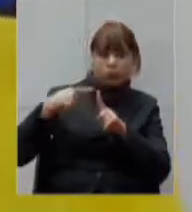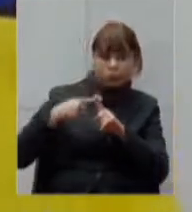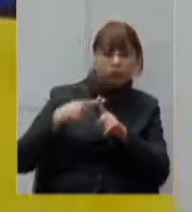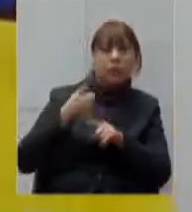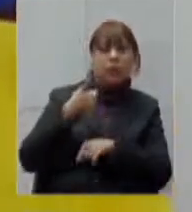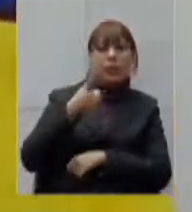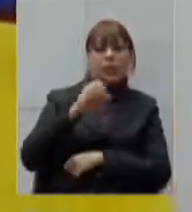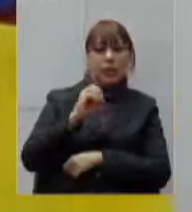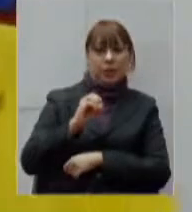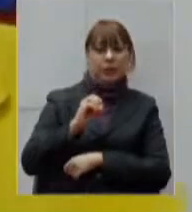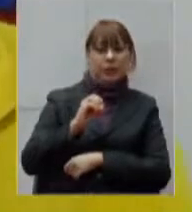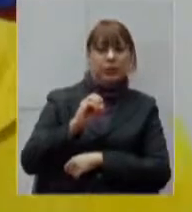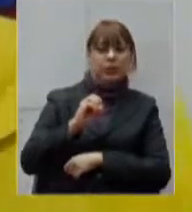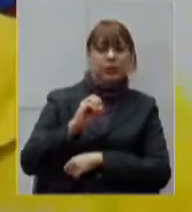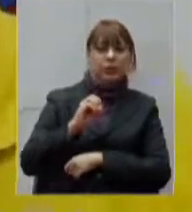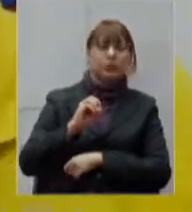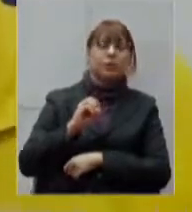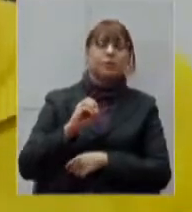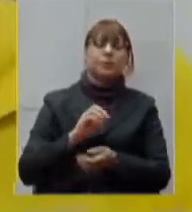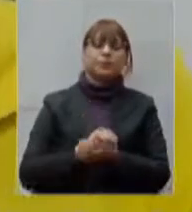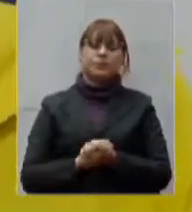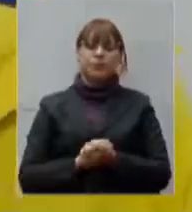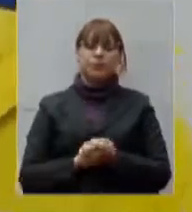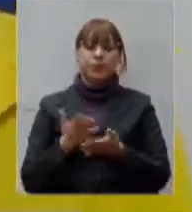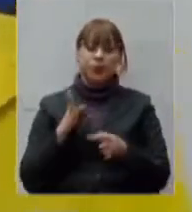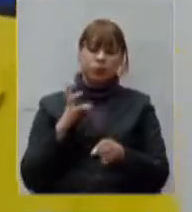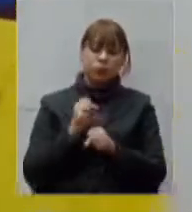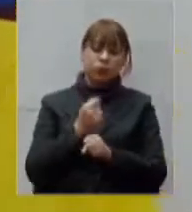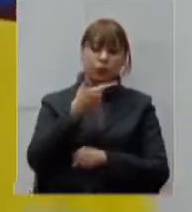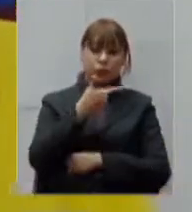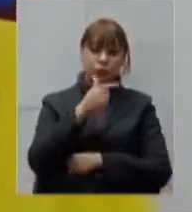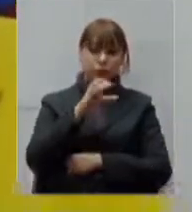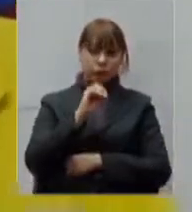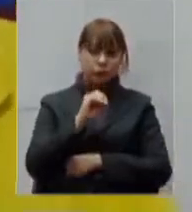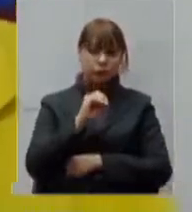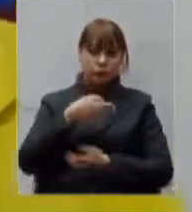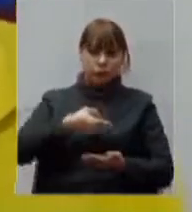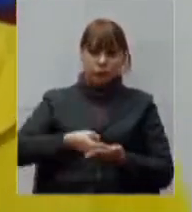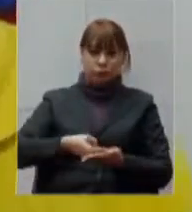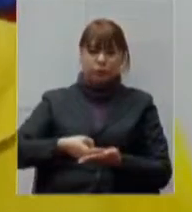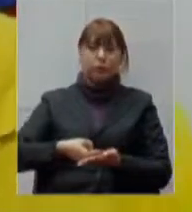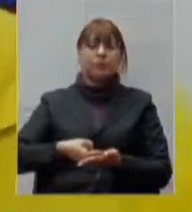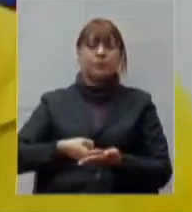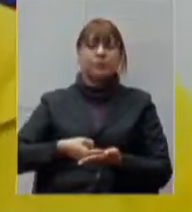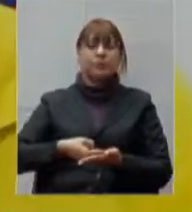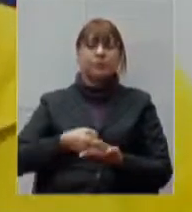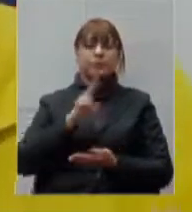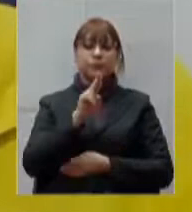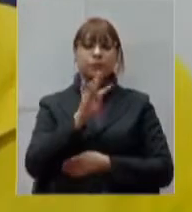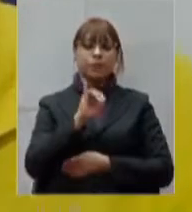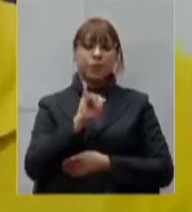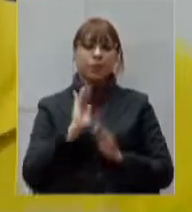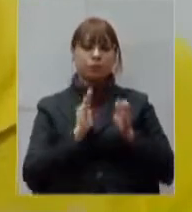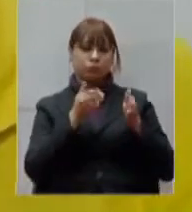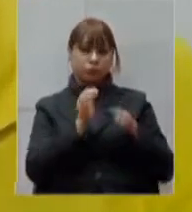então, na verdade, Patinga dispõe hoje de 20 leites de UTI, Covid, e de,